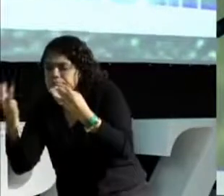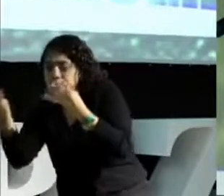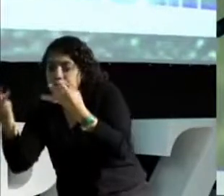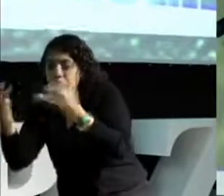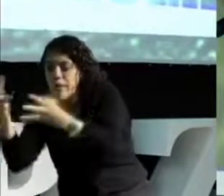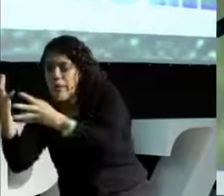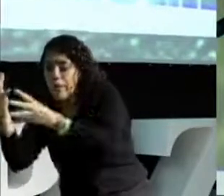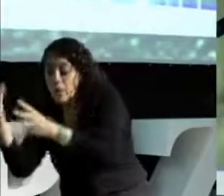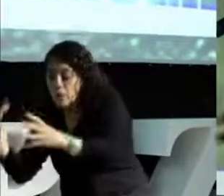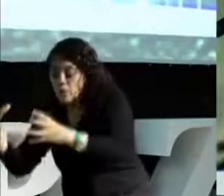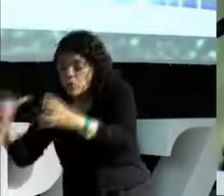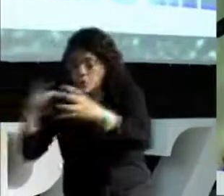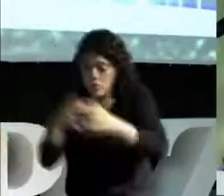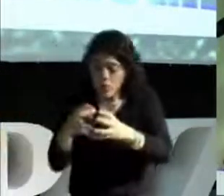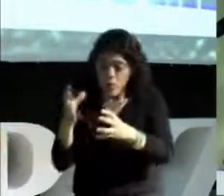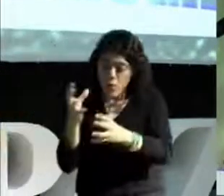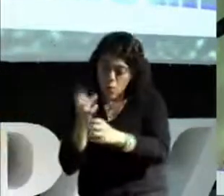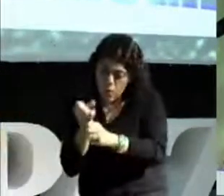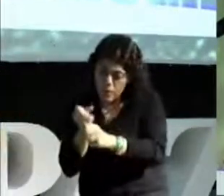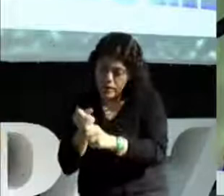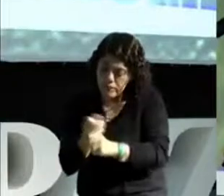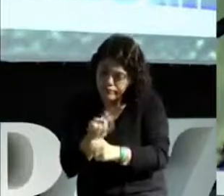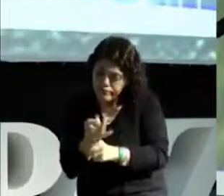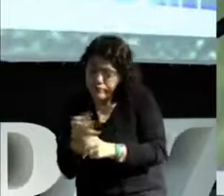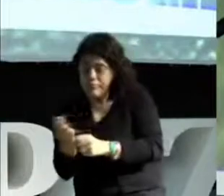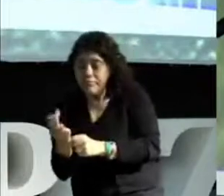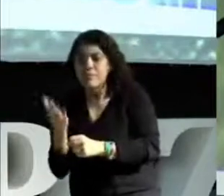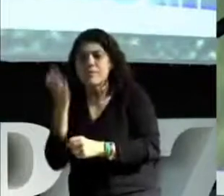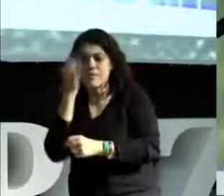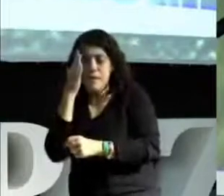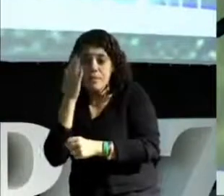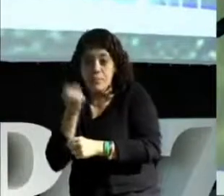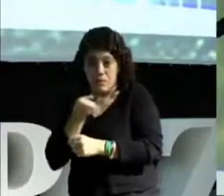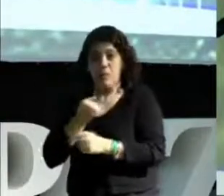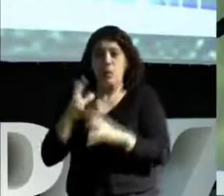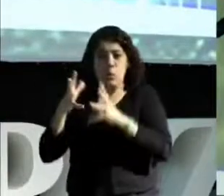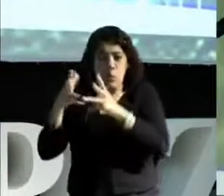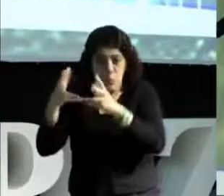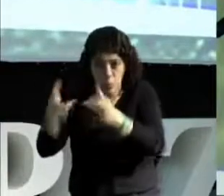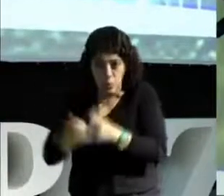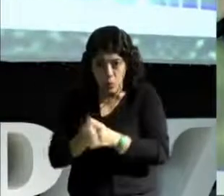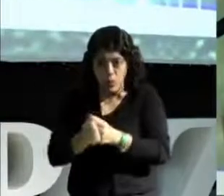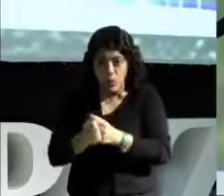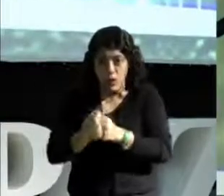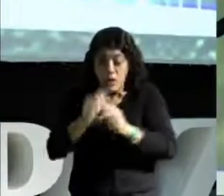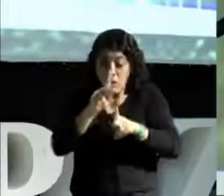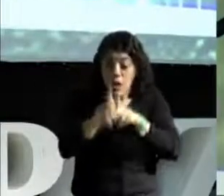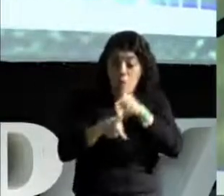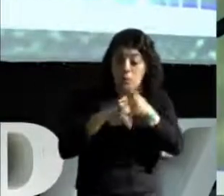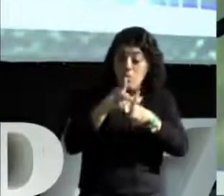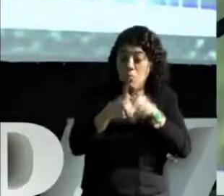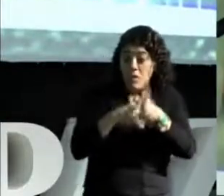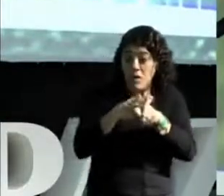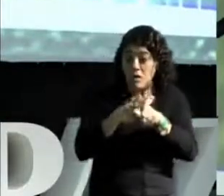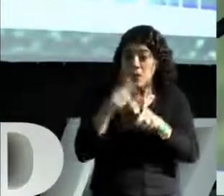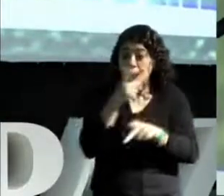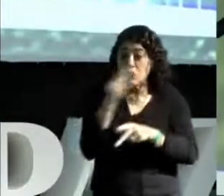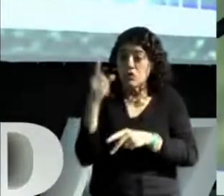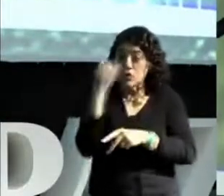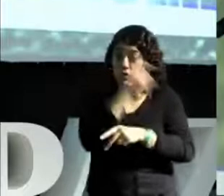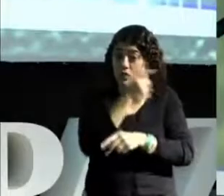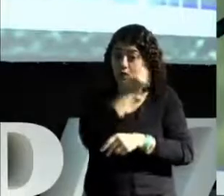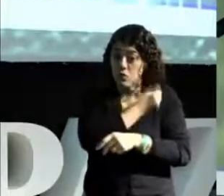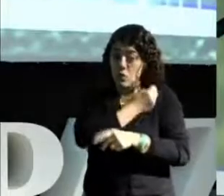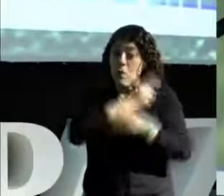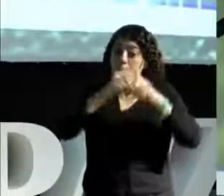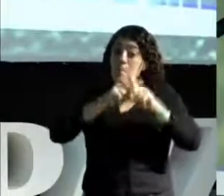que contava as pedrinhas, sabia quanto era o total. Então era uma civilização que não tinha habilidade com números. Mas os nossos